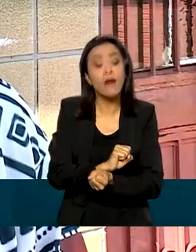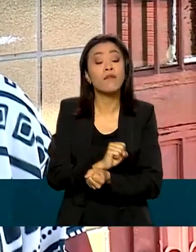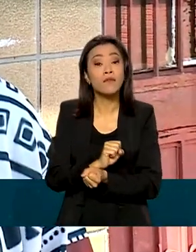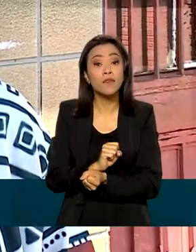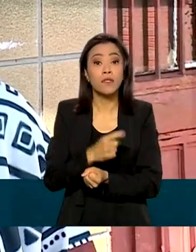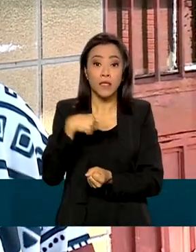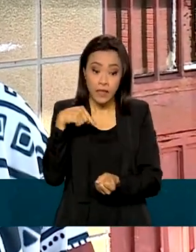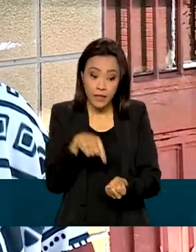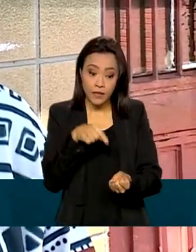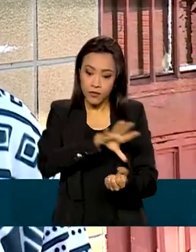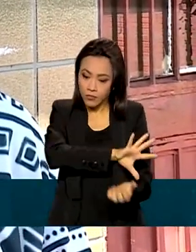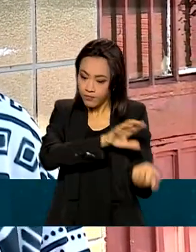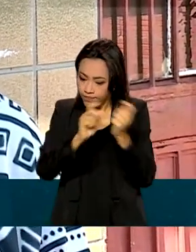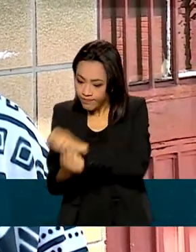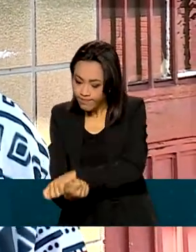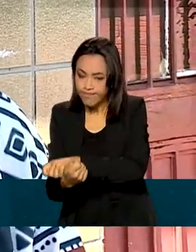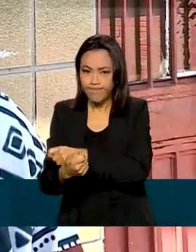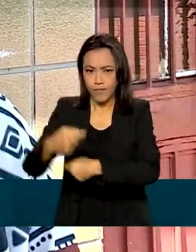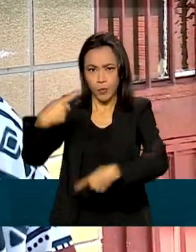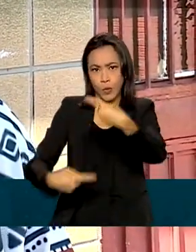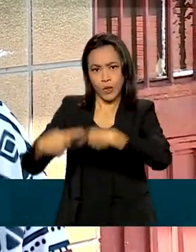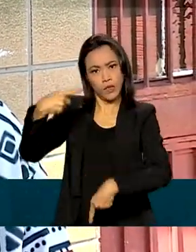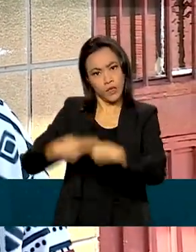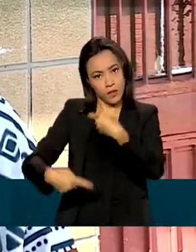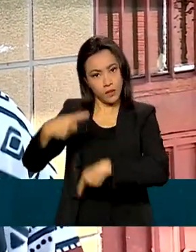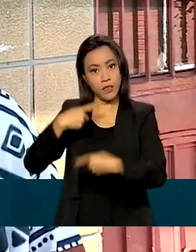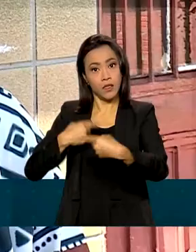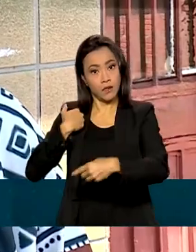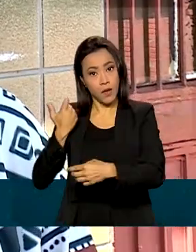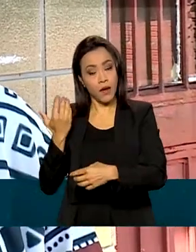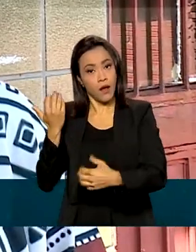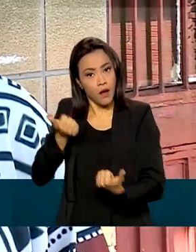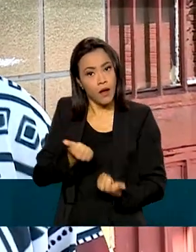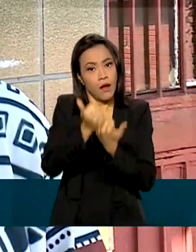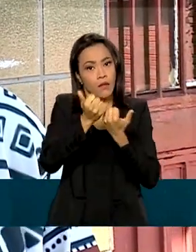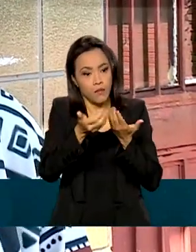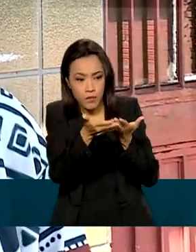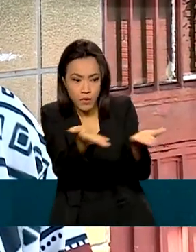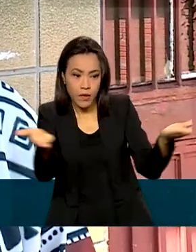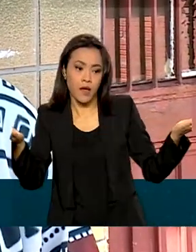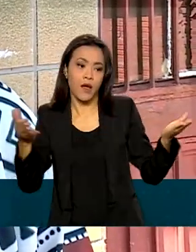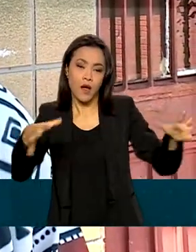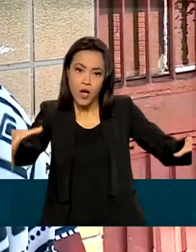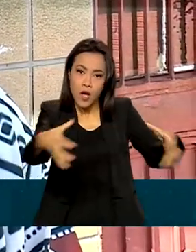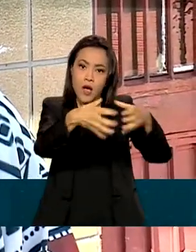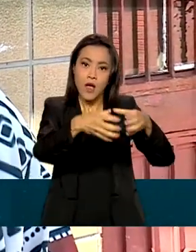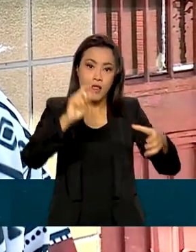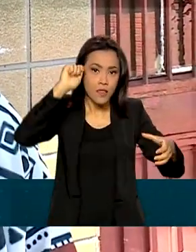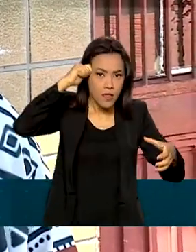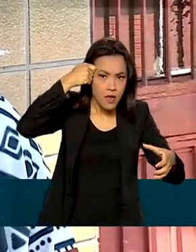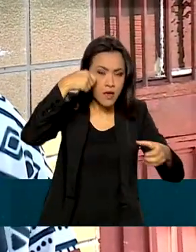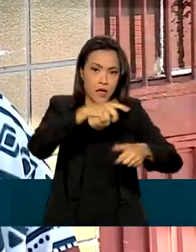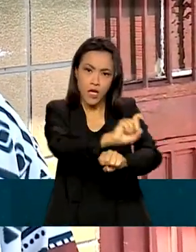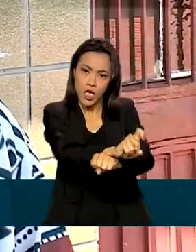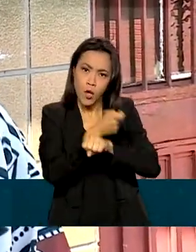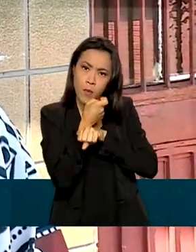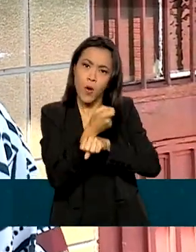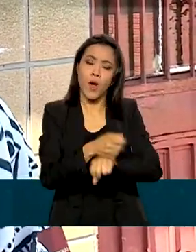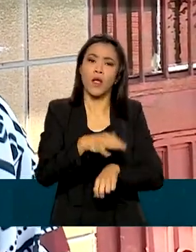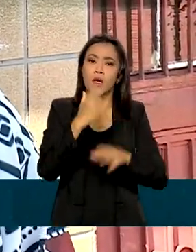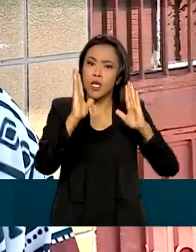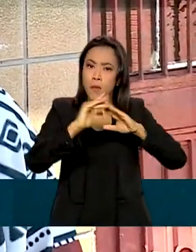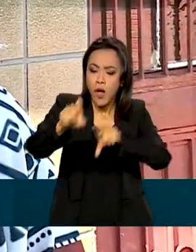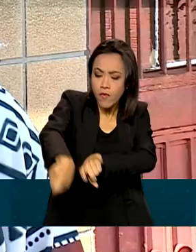transformem-se em políticas públicas voltadas para a população negra, quilombola, urbana, rural,